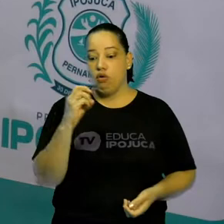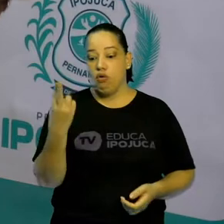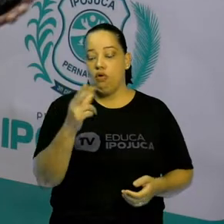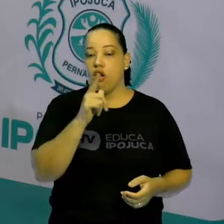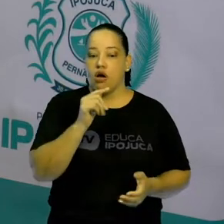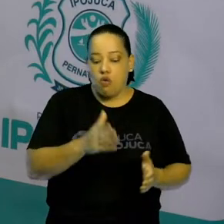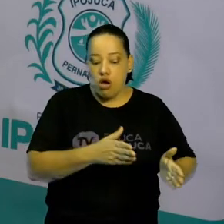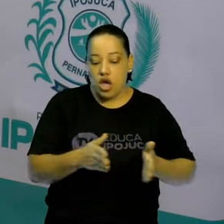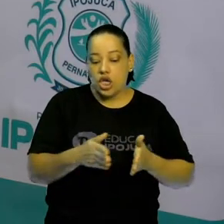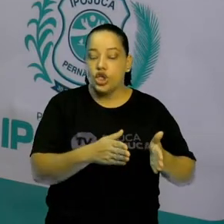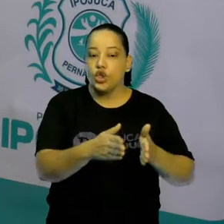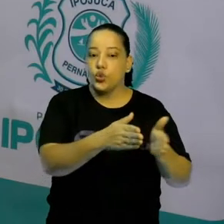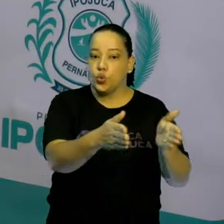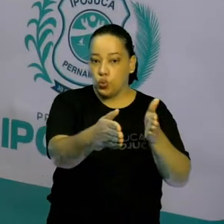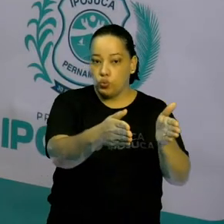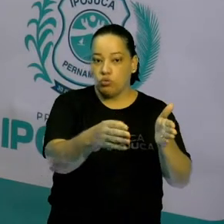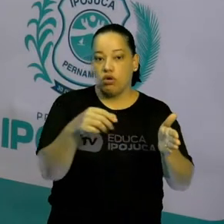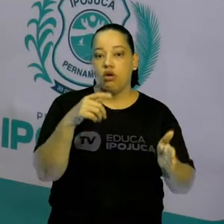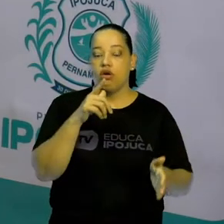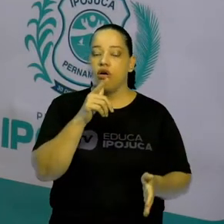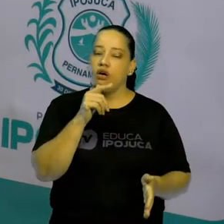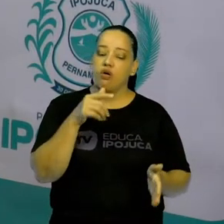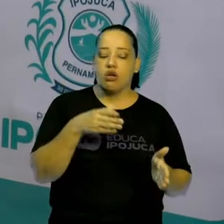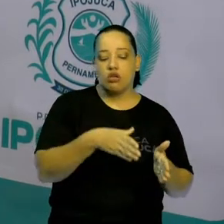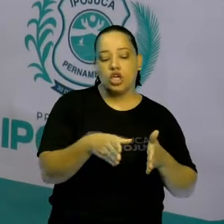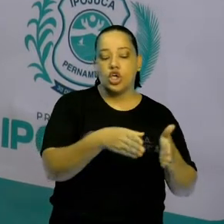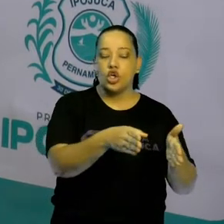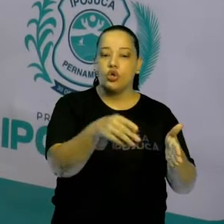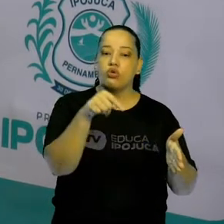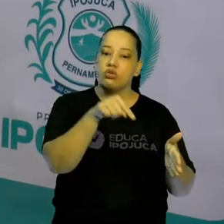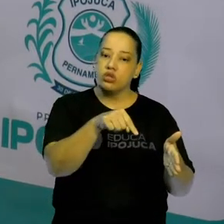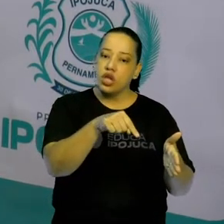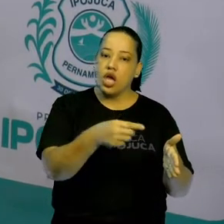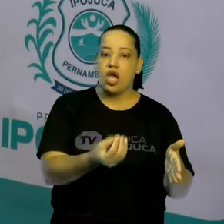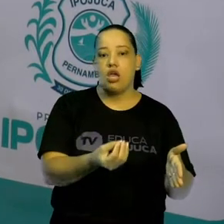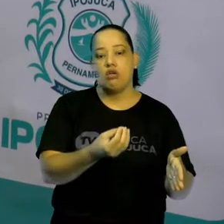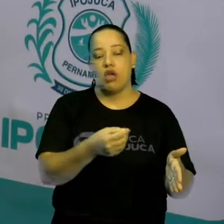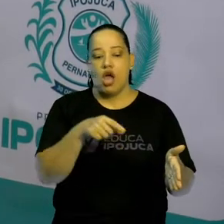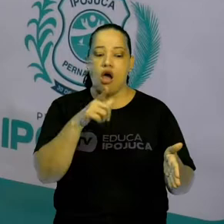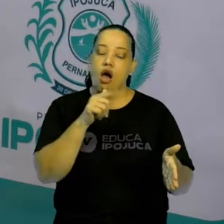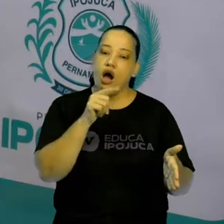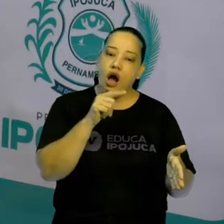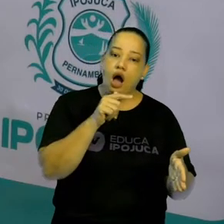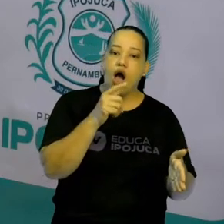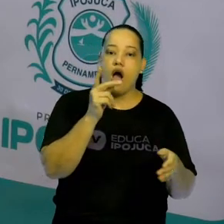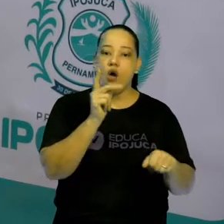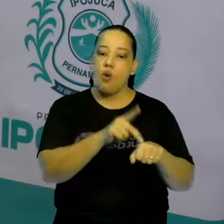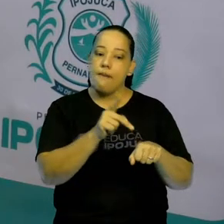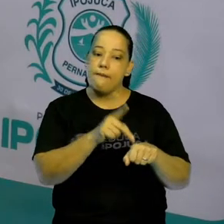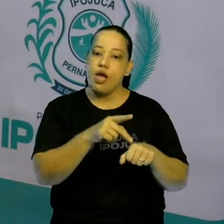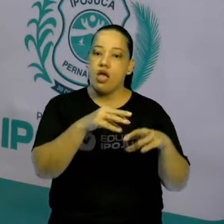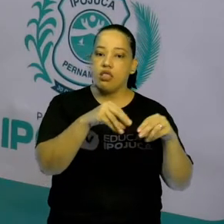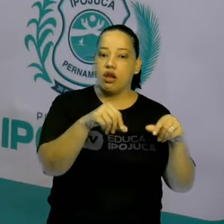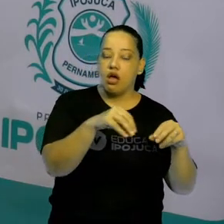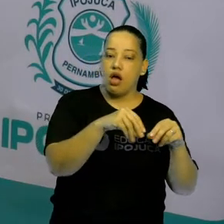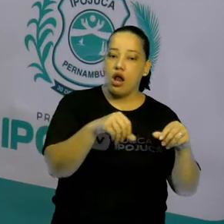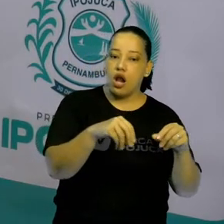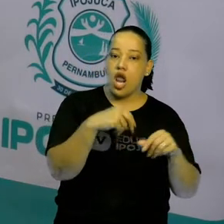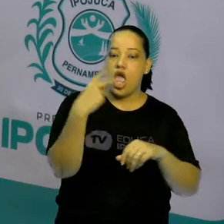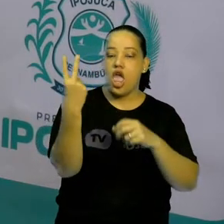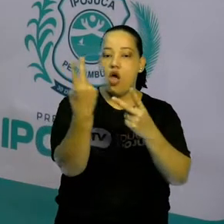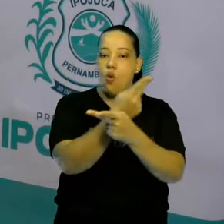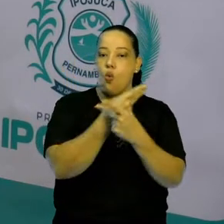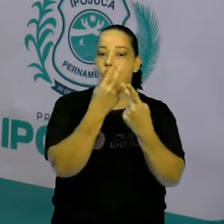vamos lá. No rio, eu vou ter lá os fatores abióticos. Água, pedra, areia, o